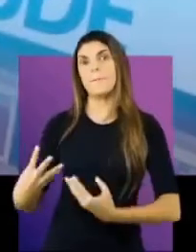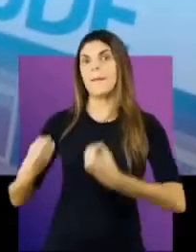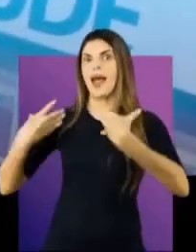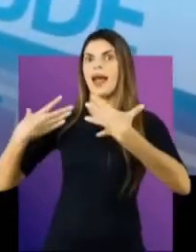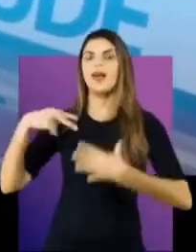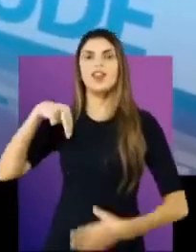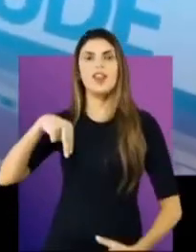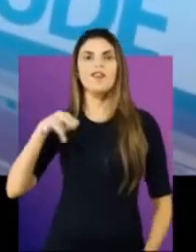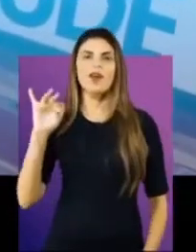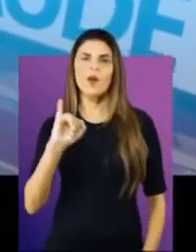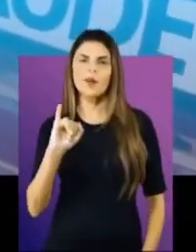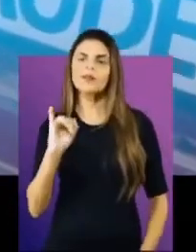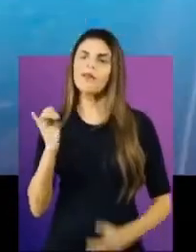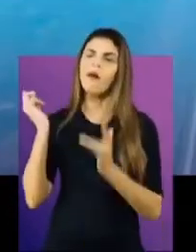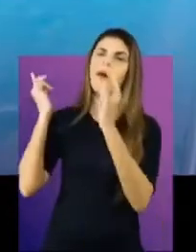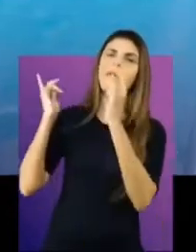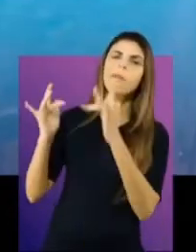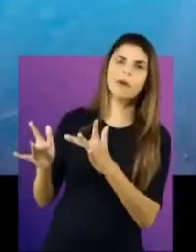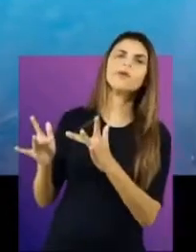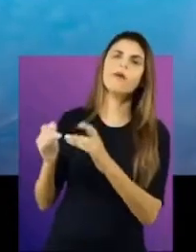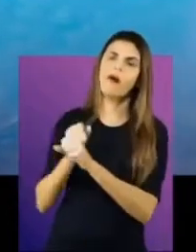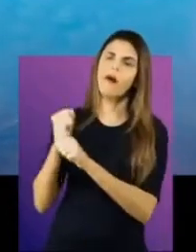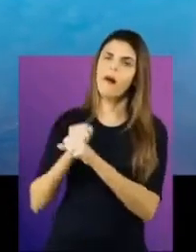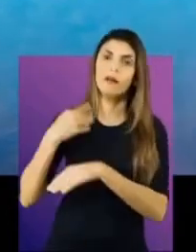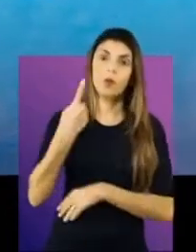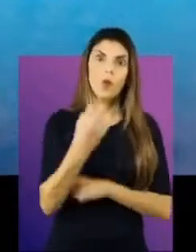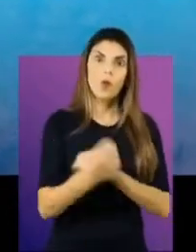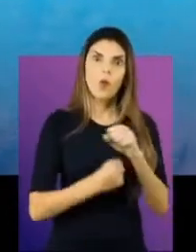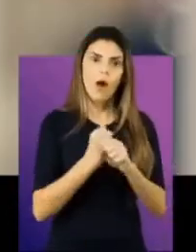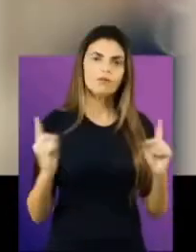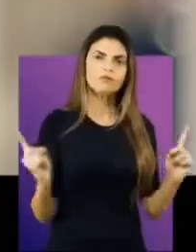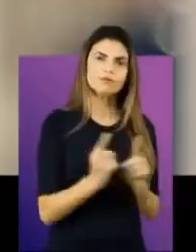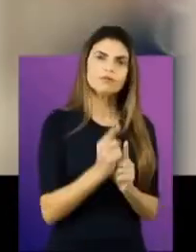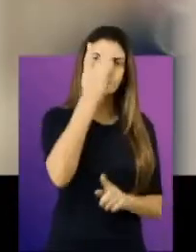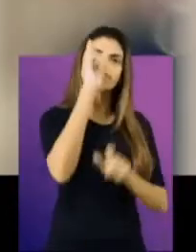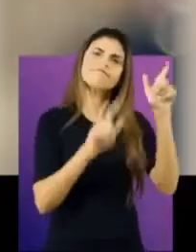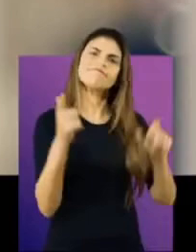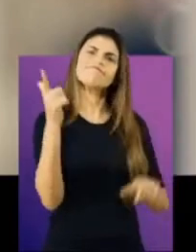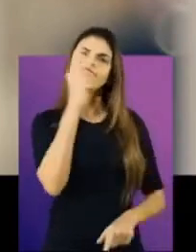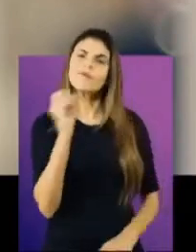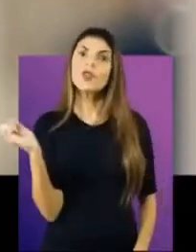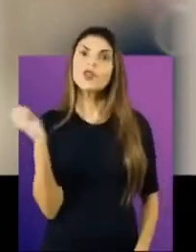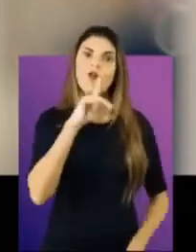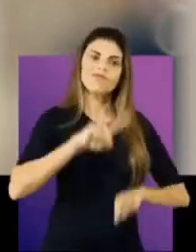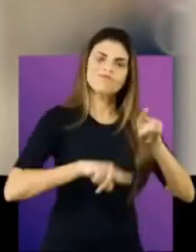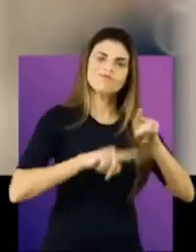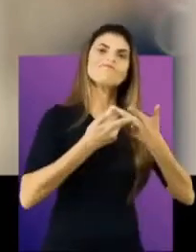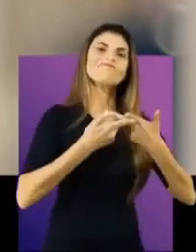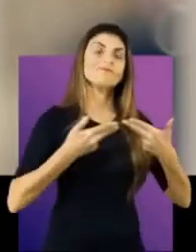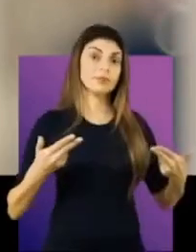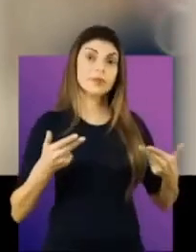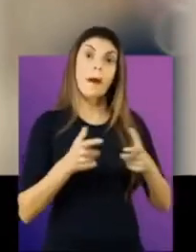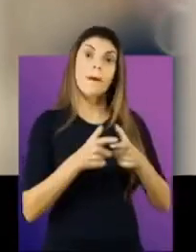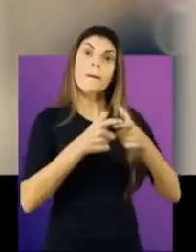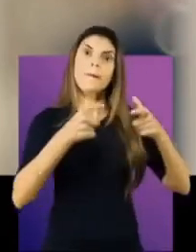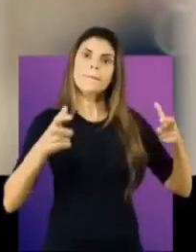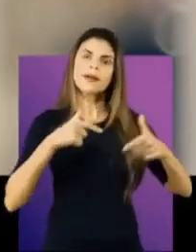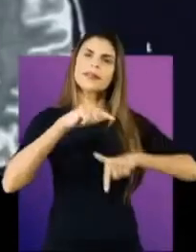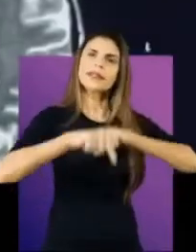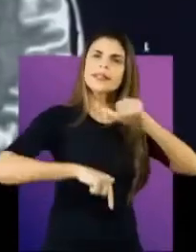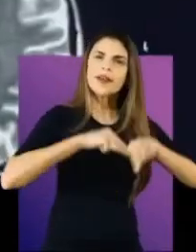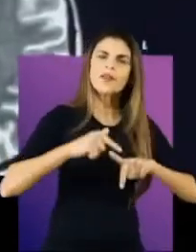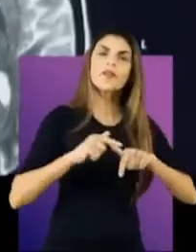e do Rio Imagem em Nova Iguaçu, que também estava abandonado há anos. Em até um ano, a população terá acesso a esse novo